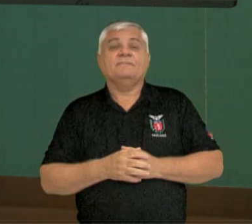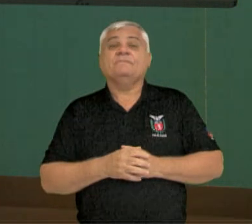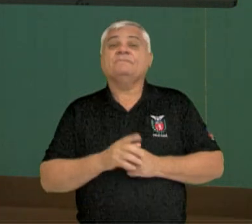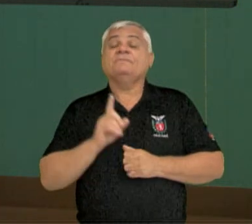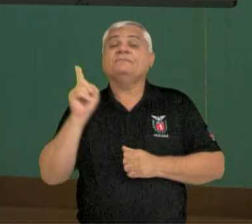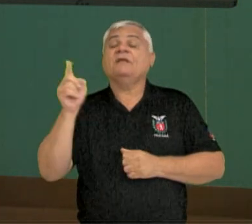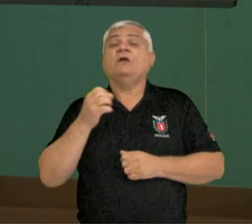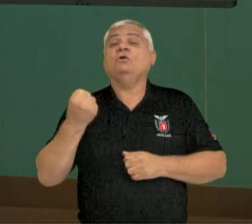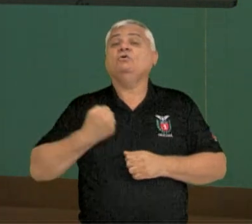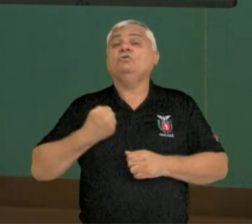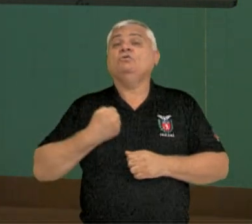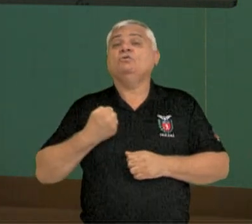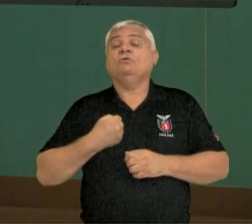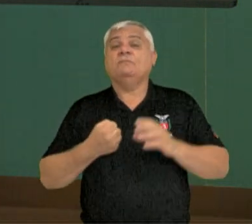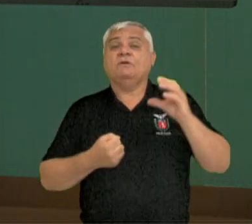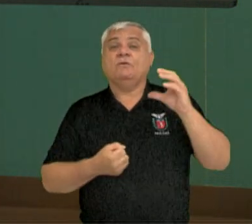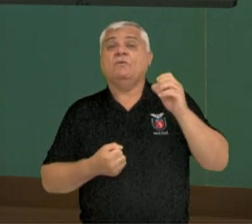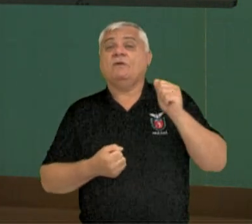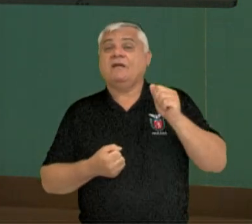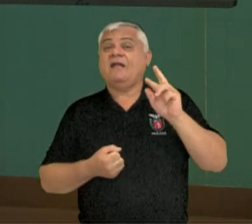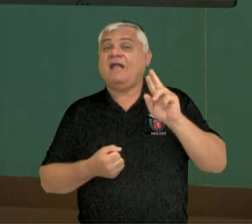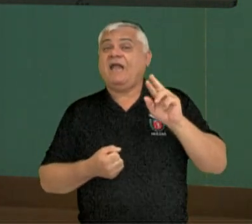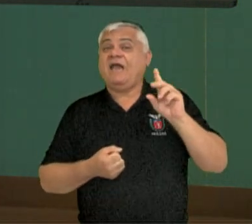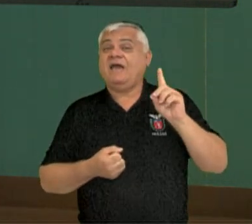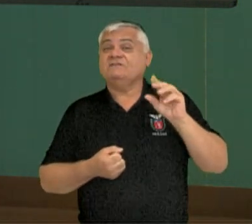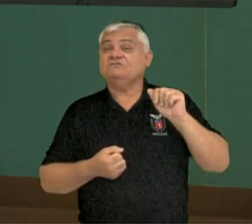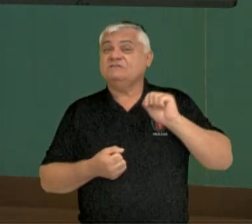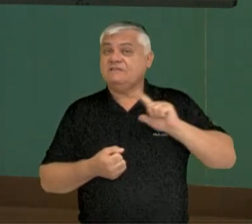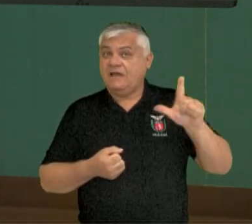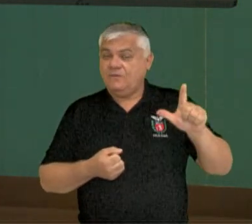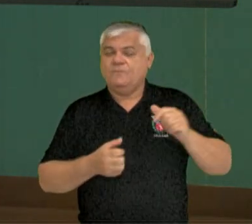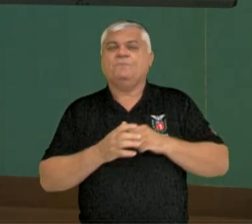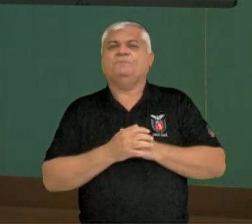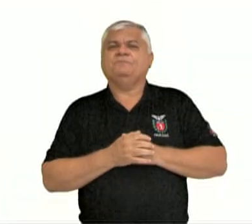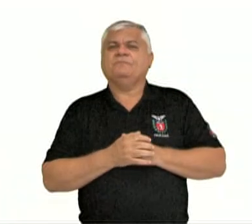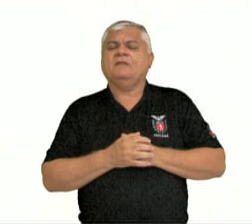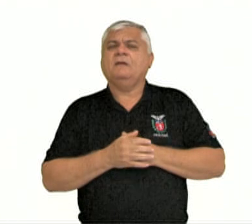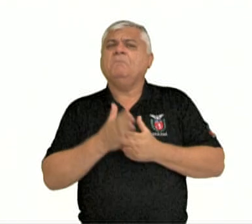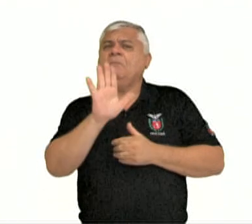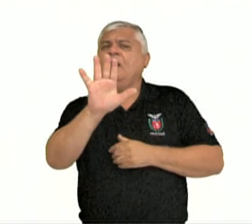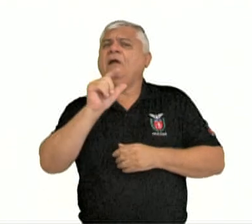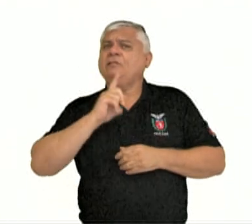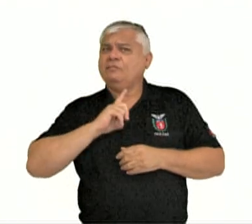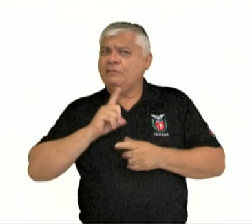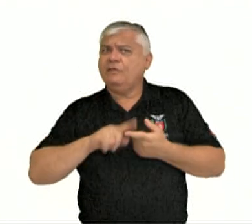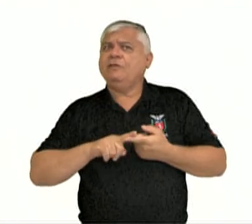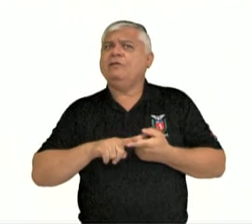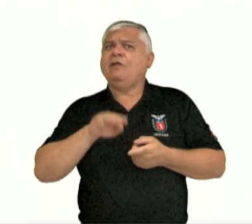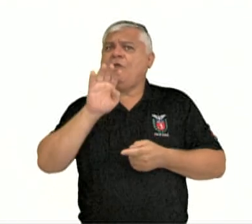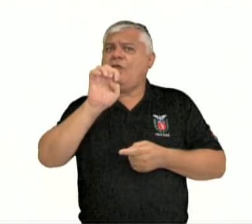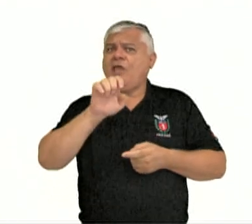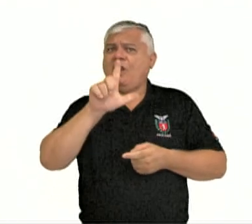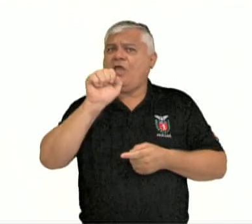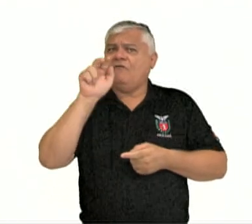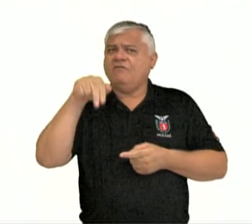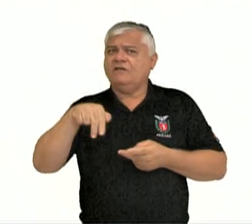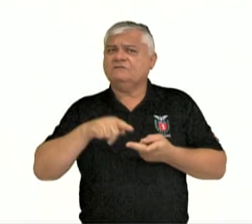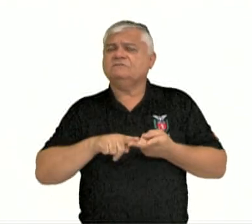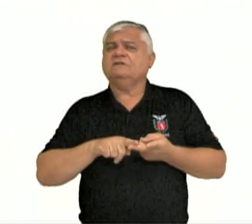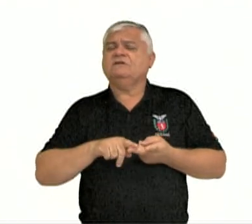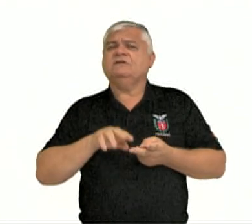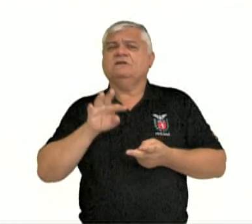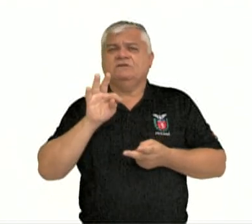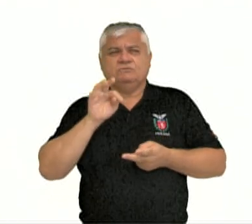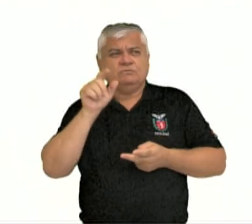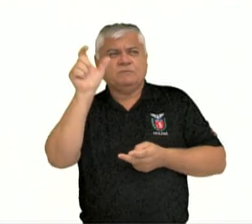More cardinal numbers. Então esses são os números cardinais, né? Daí temos o 11, o 12